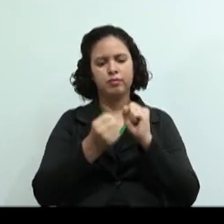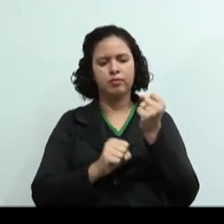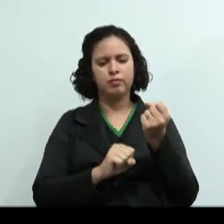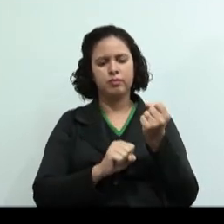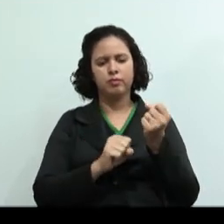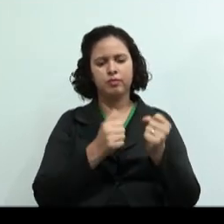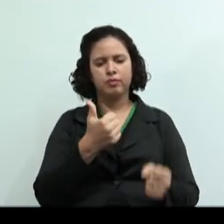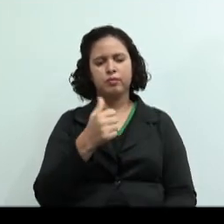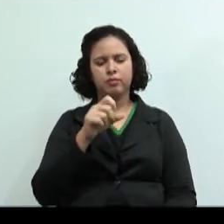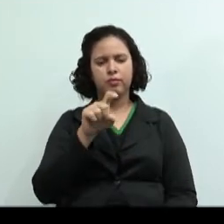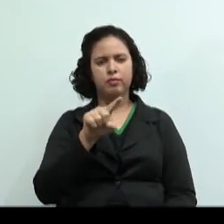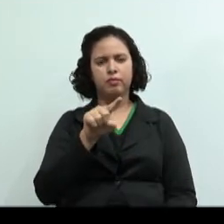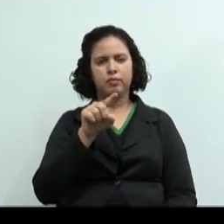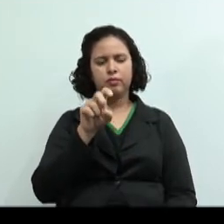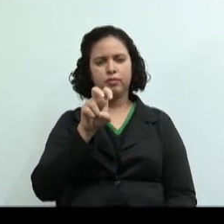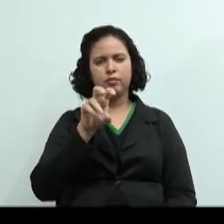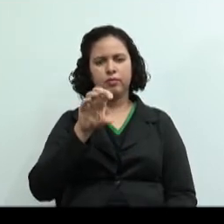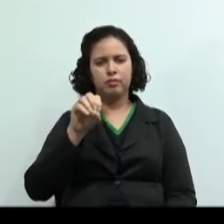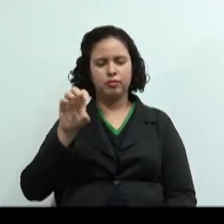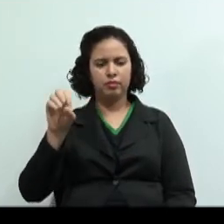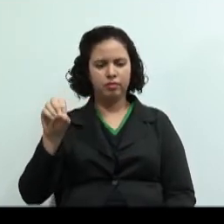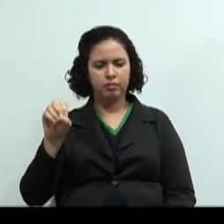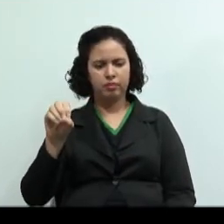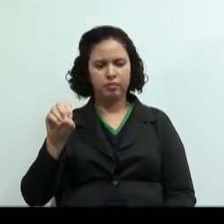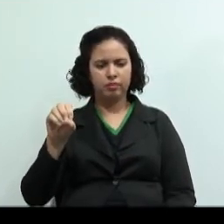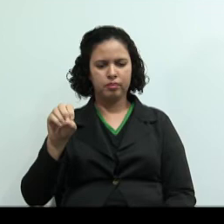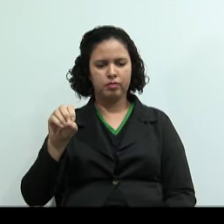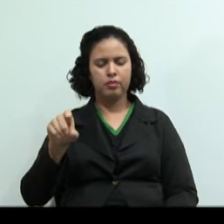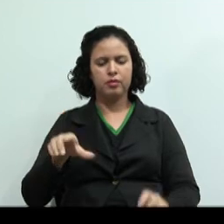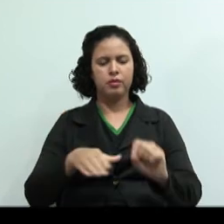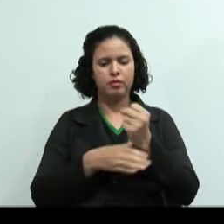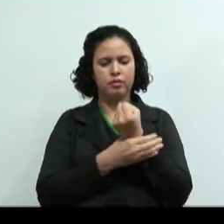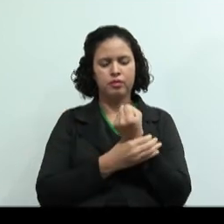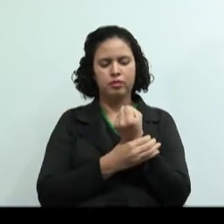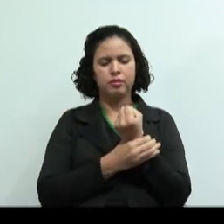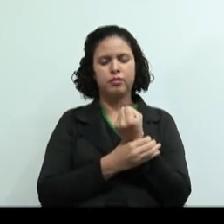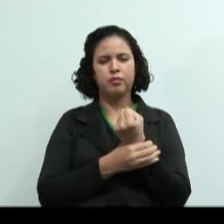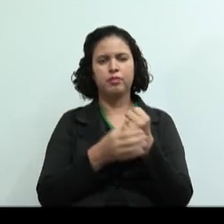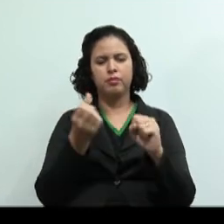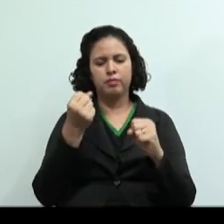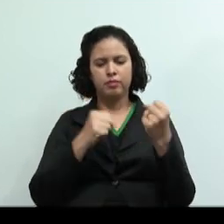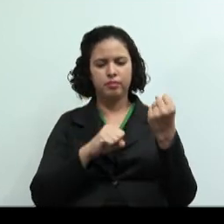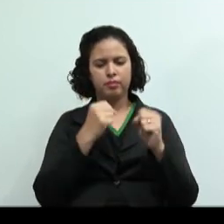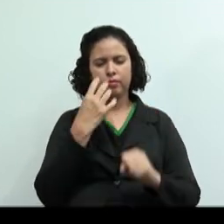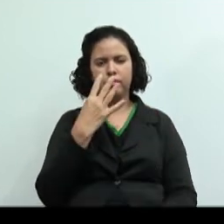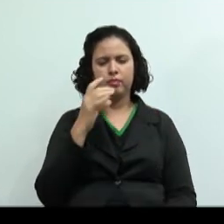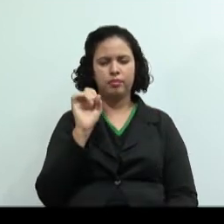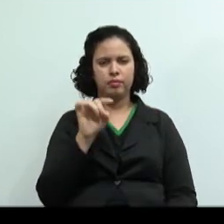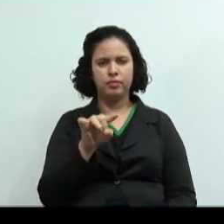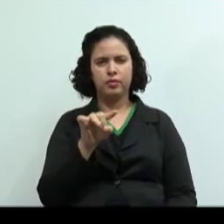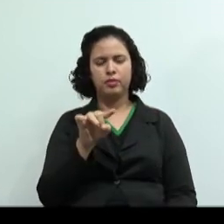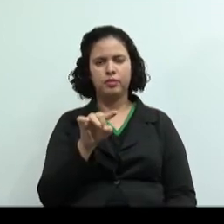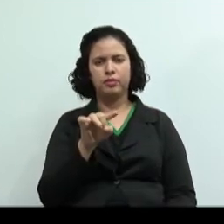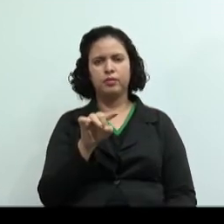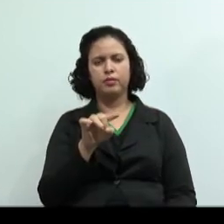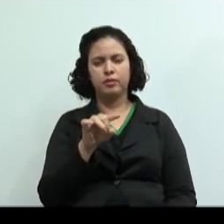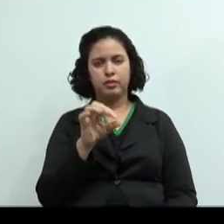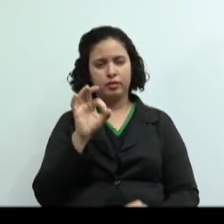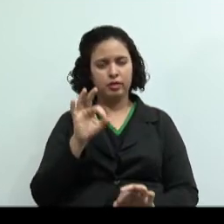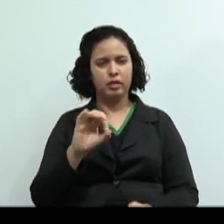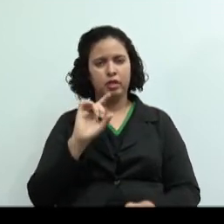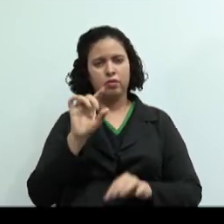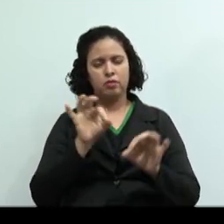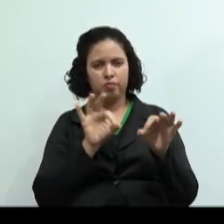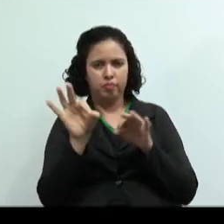$ 4 mil. Correta essa atividade, eu vou ajustar ela e vou encaminhar novamente para vocês, tá? Com essa questão